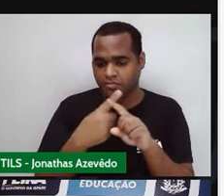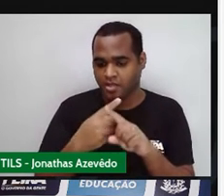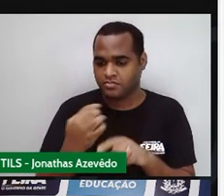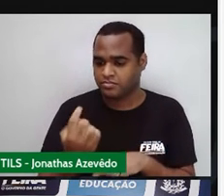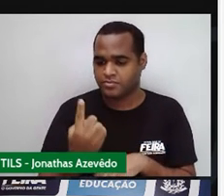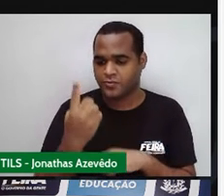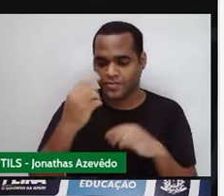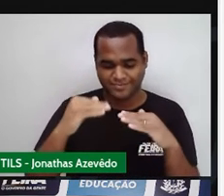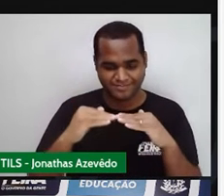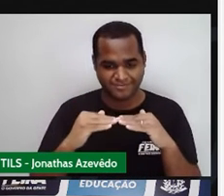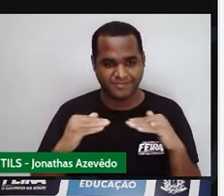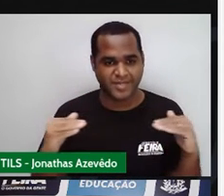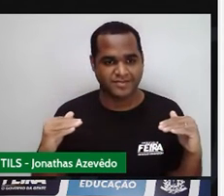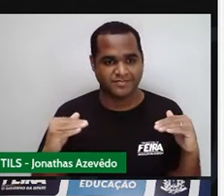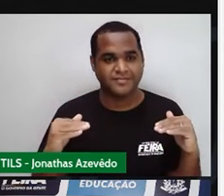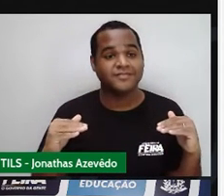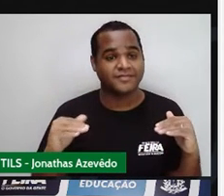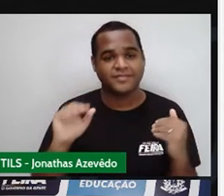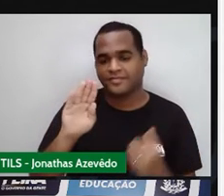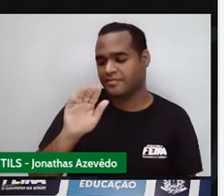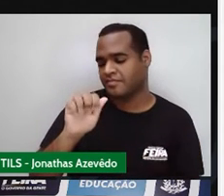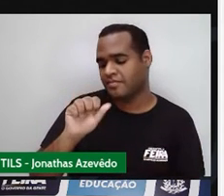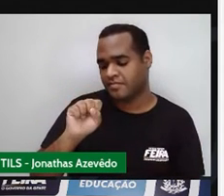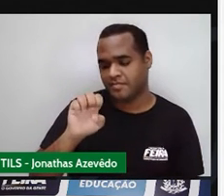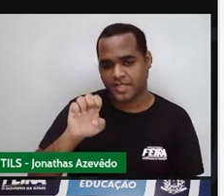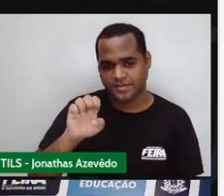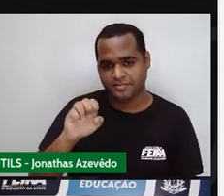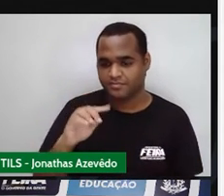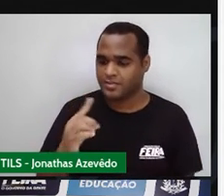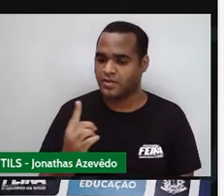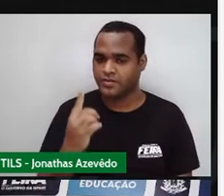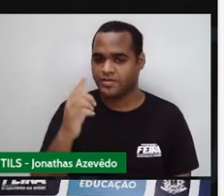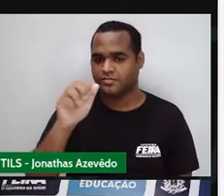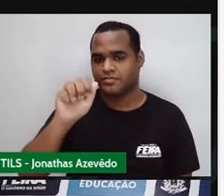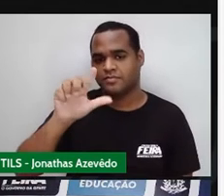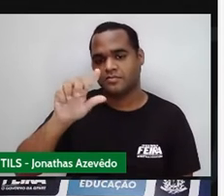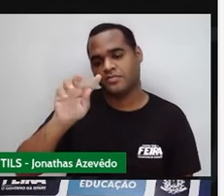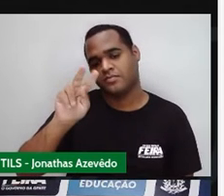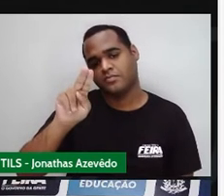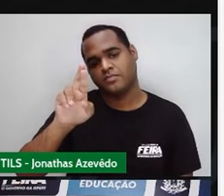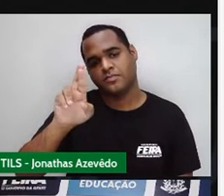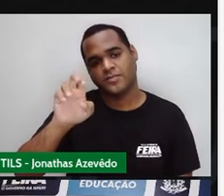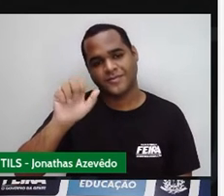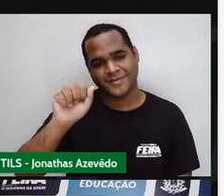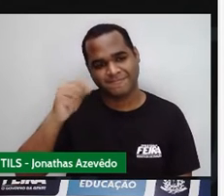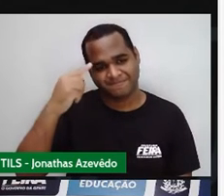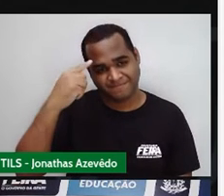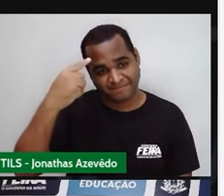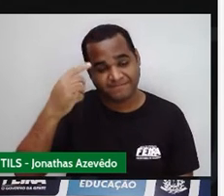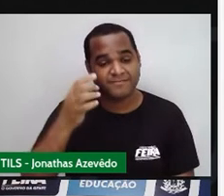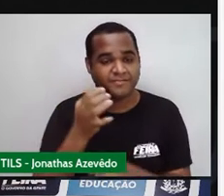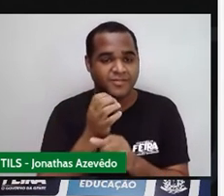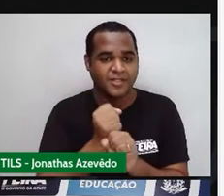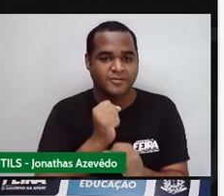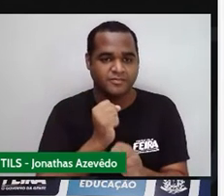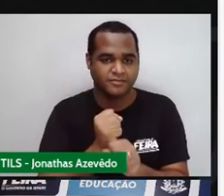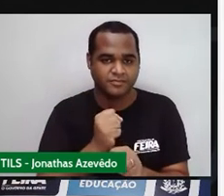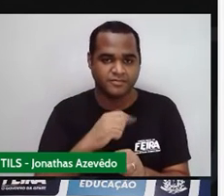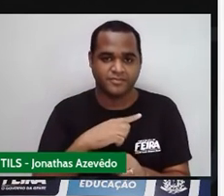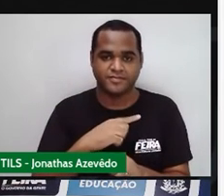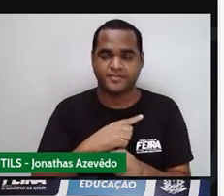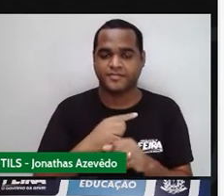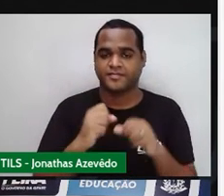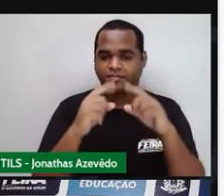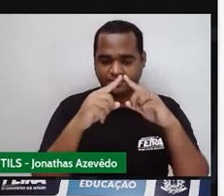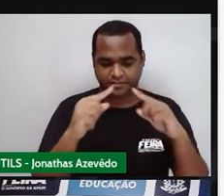altura, depois dividir por dois. Então eu vou chamar assim, esse grandão aqui, esse triângulo maior, eu vou chamar de